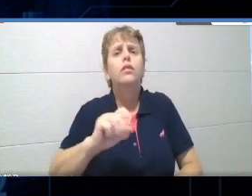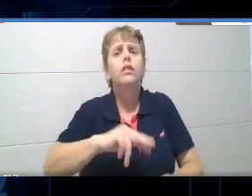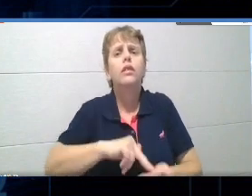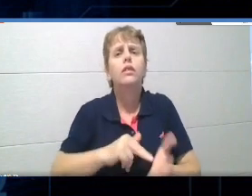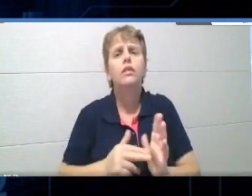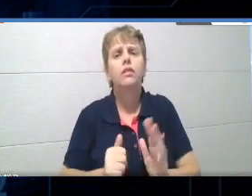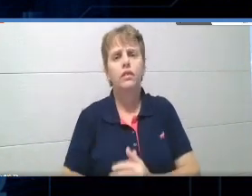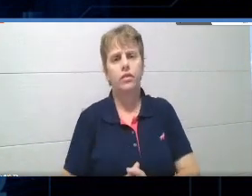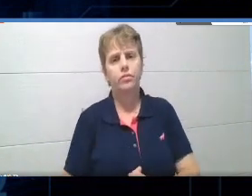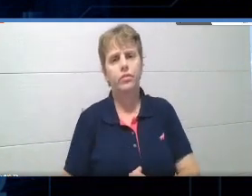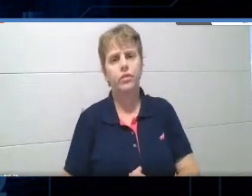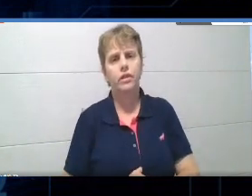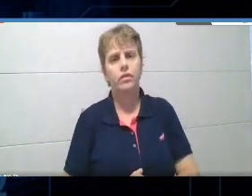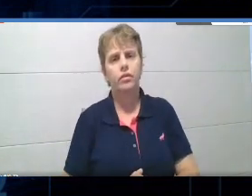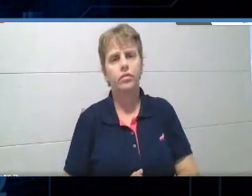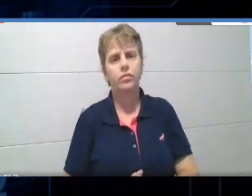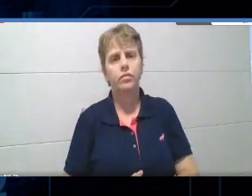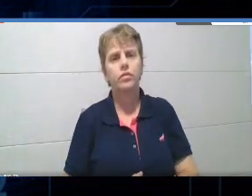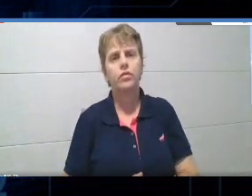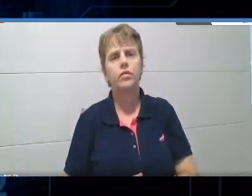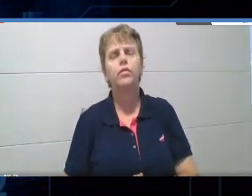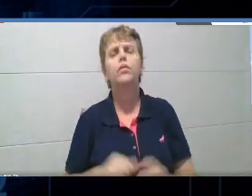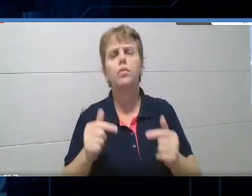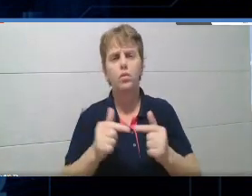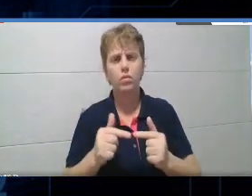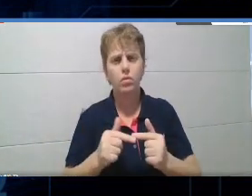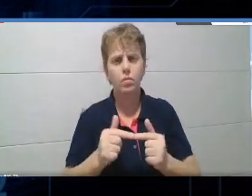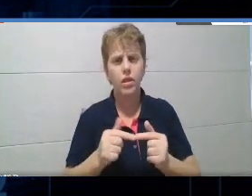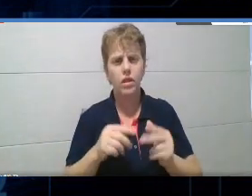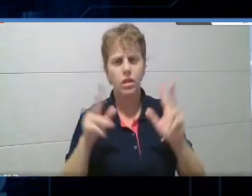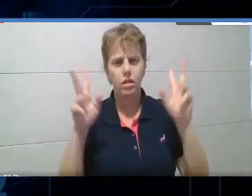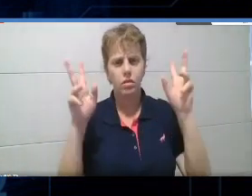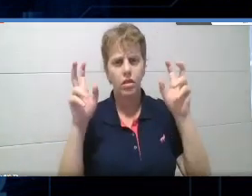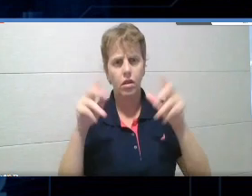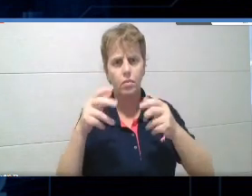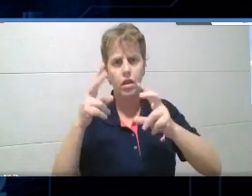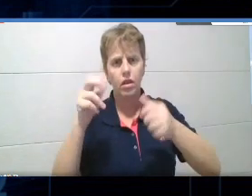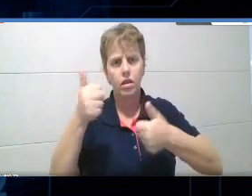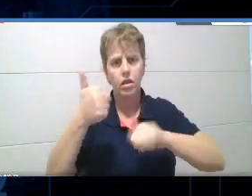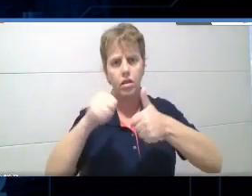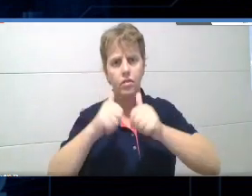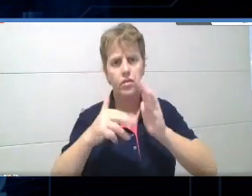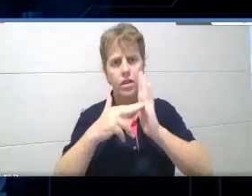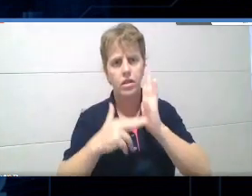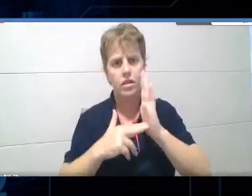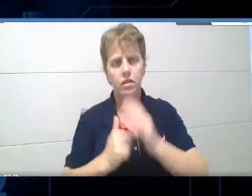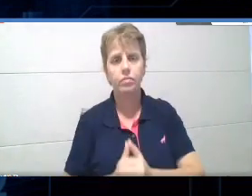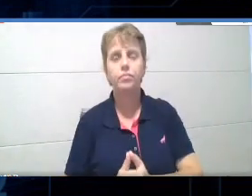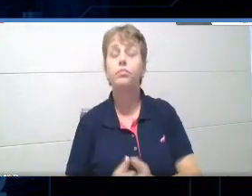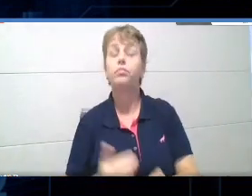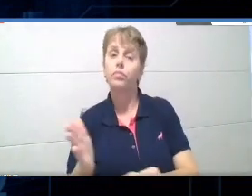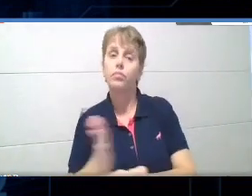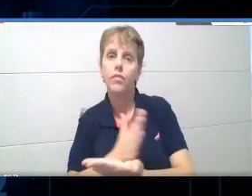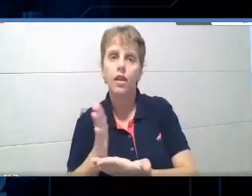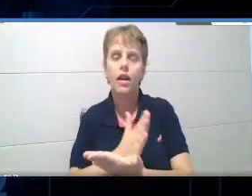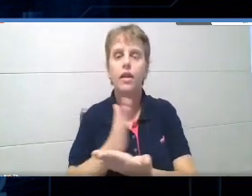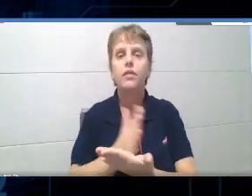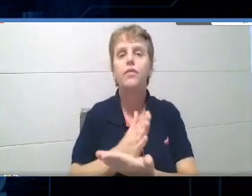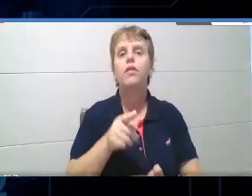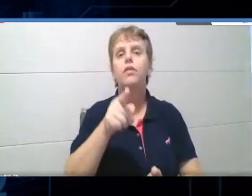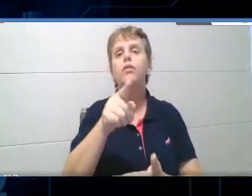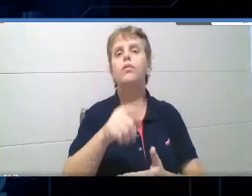com avaliação? Muitas vezes, quando a gente faz uma avaliação pontual,